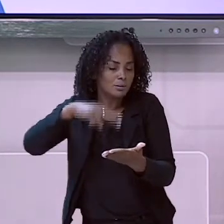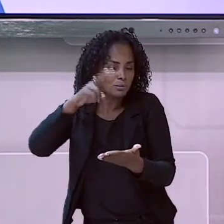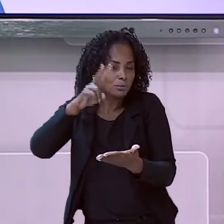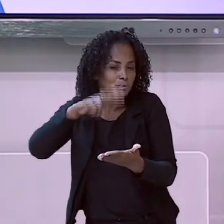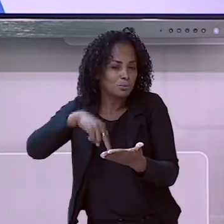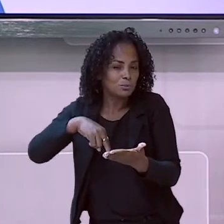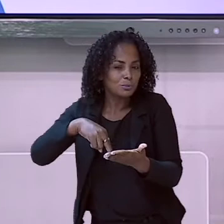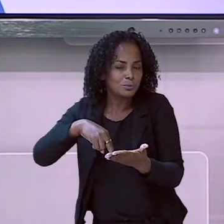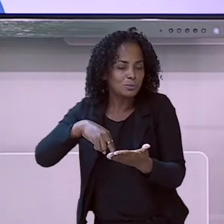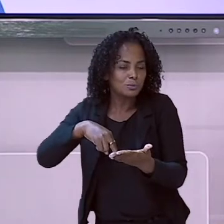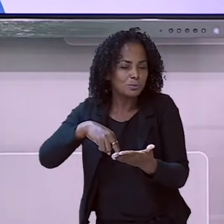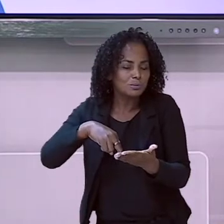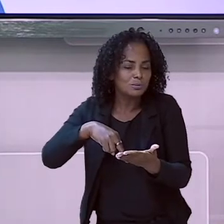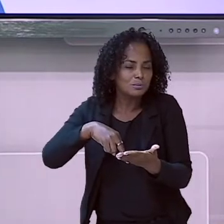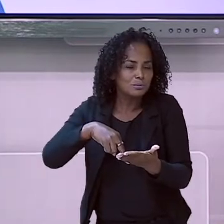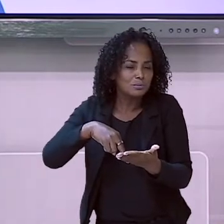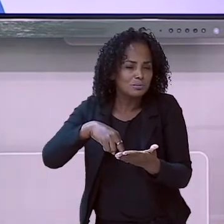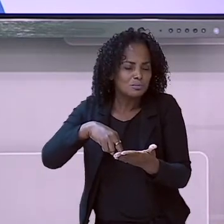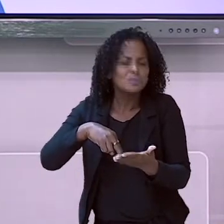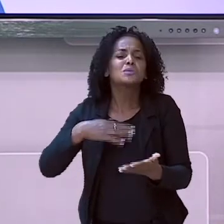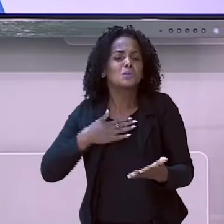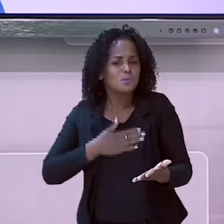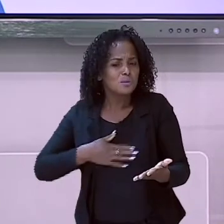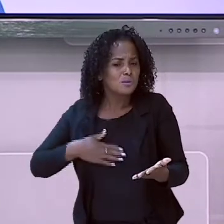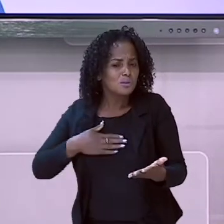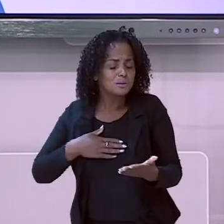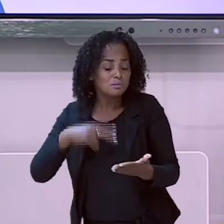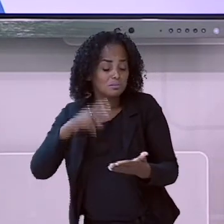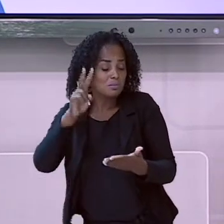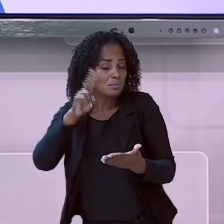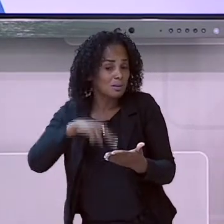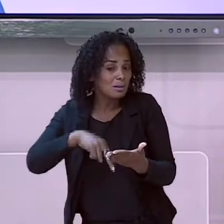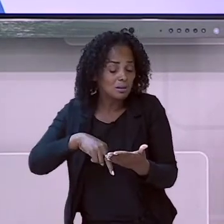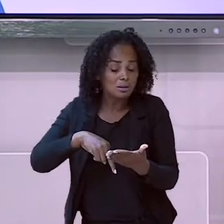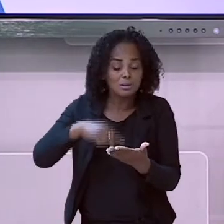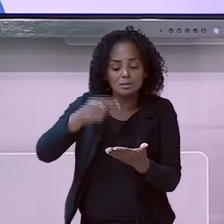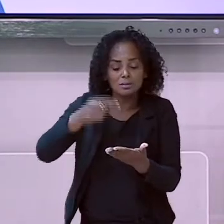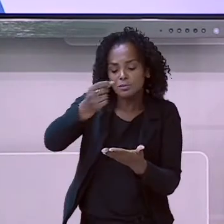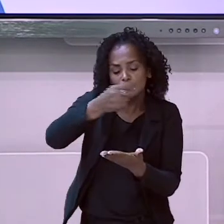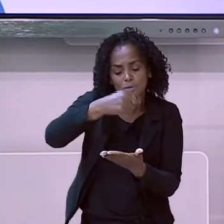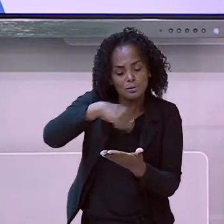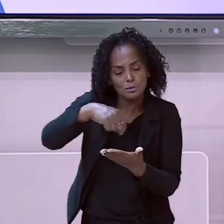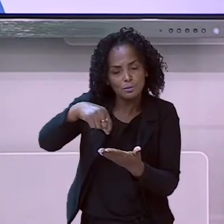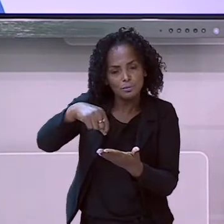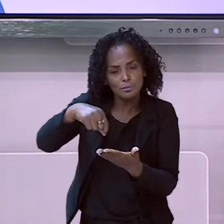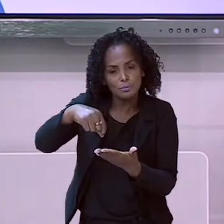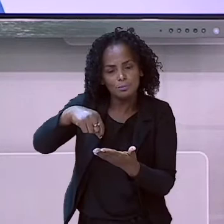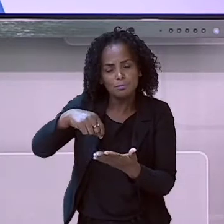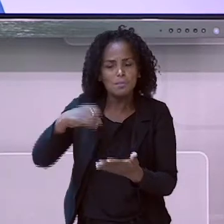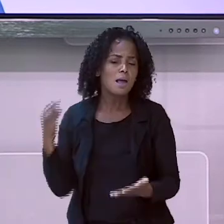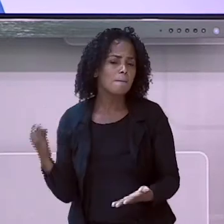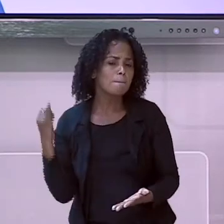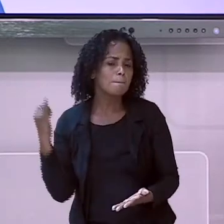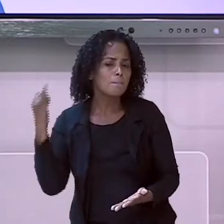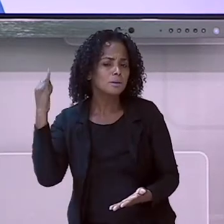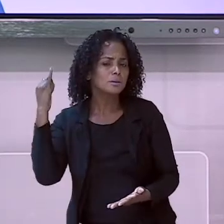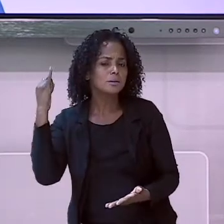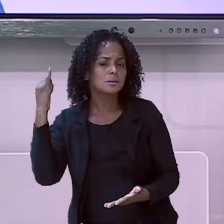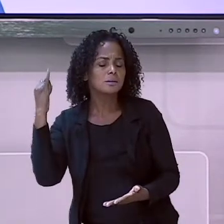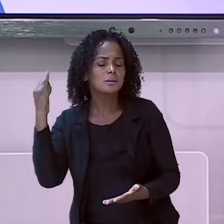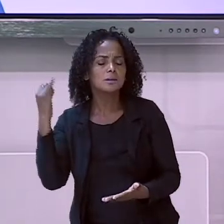Você gosta de escrever? É muito importante lermos, escrevermos,